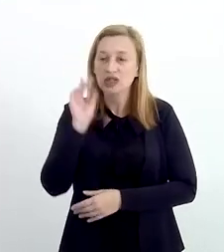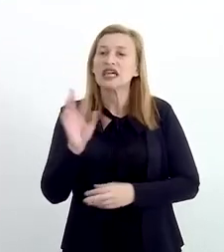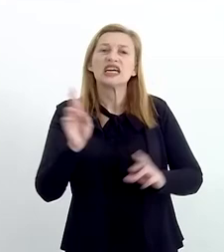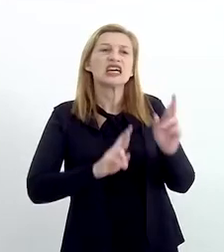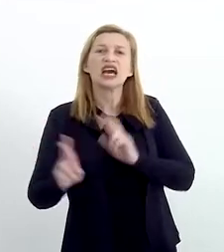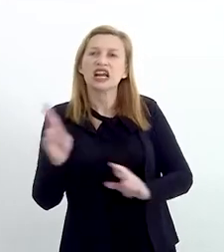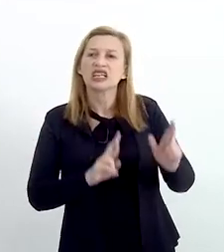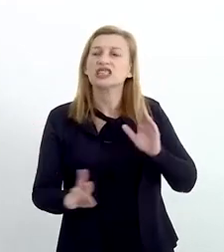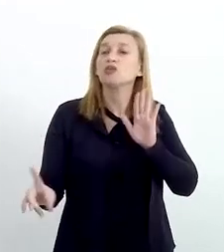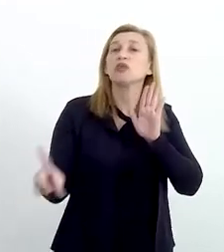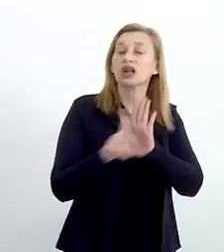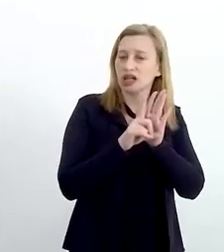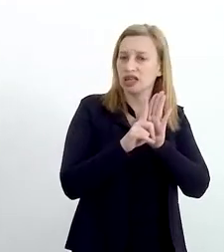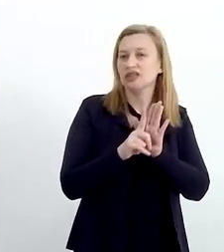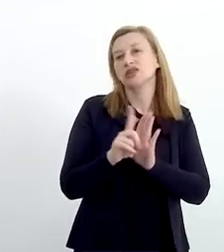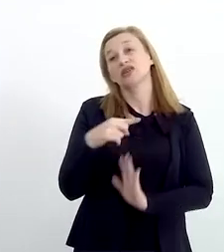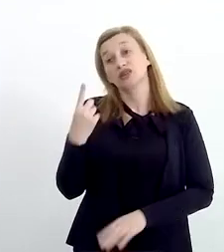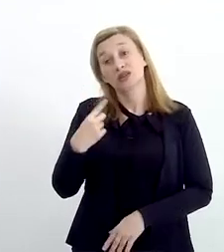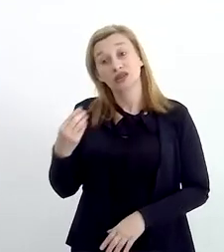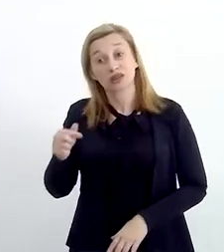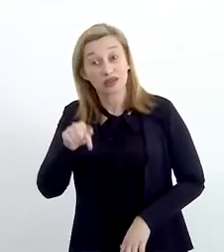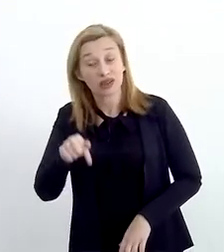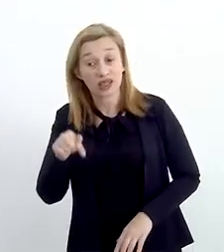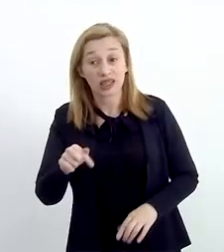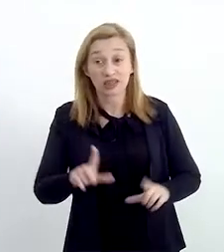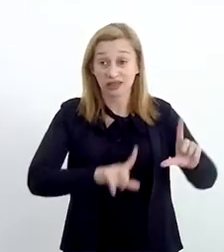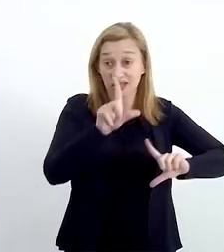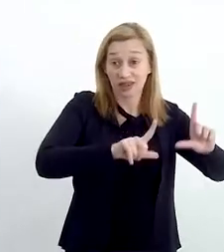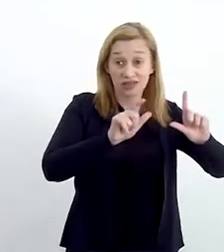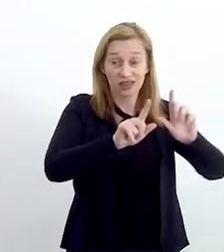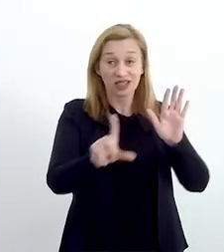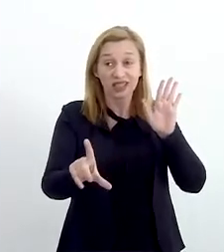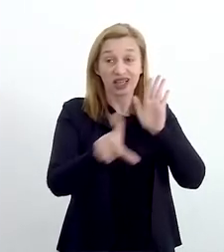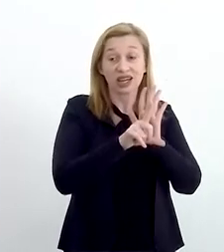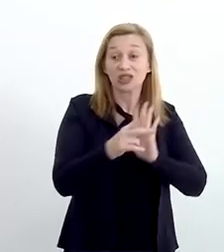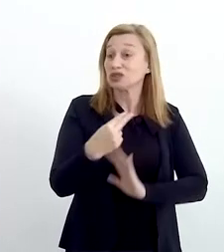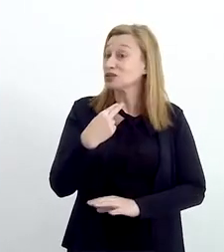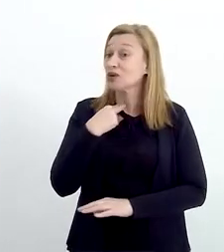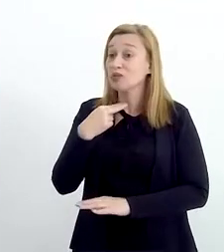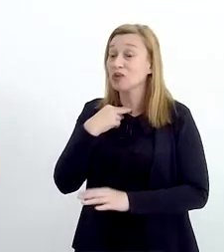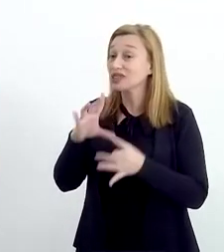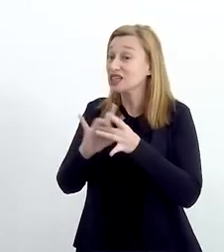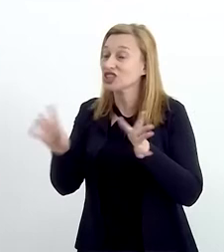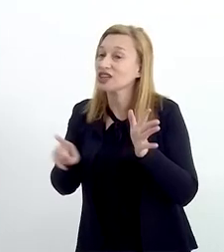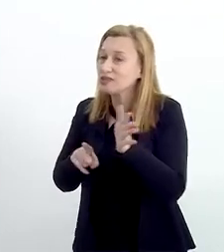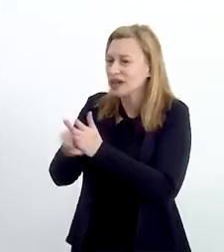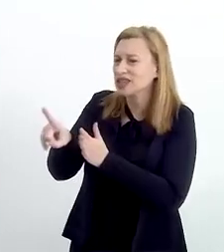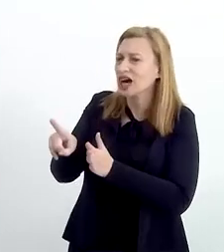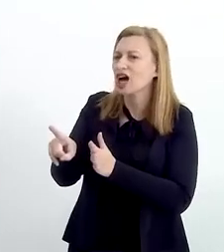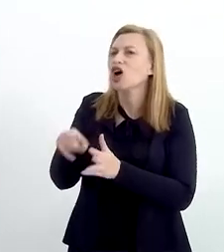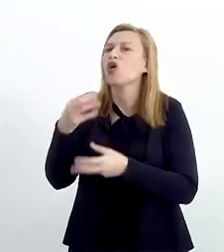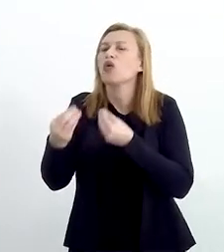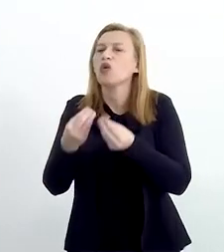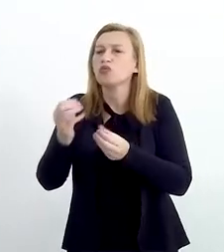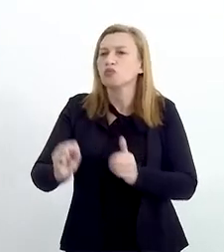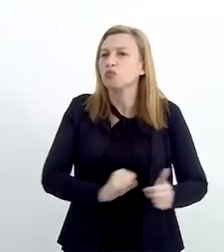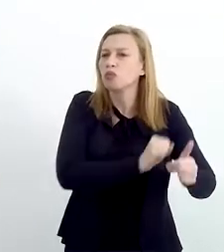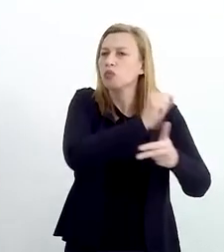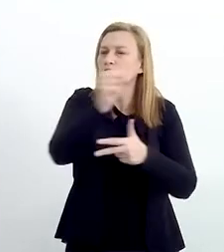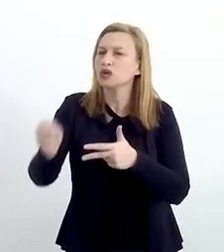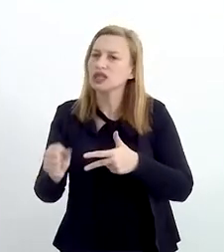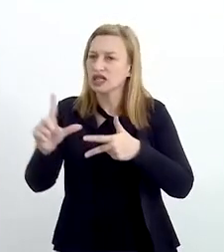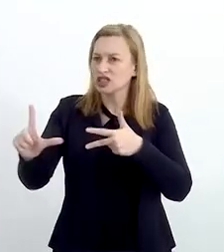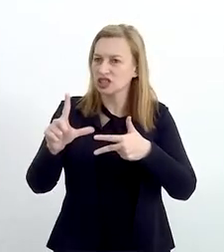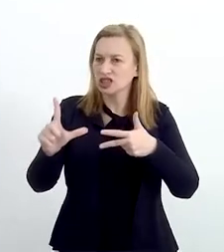bem vista por todo mundo. Em relação à legislação, a gente está aqui numa TV legislativa, eu não posso deixar de fazer uma pergunta como essa.